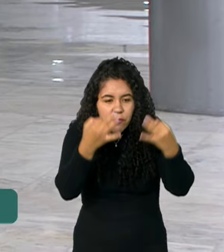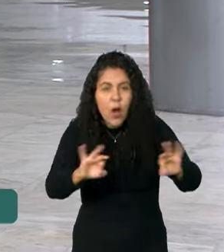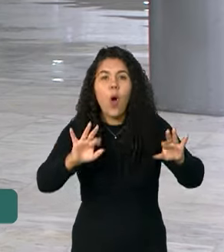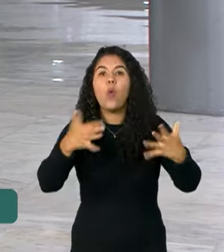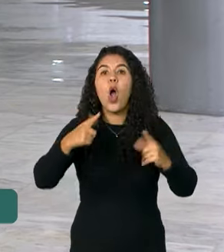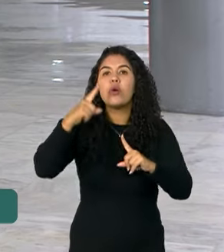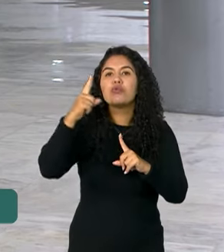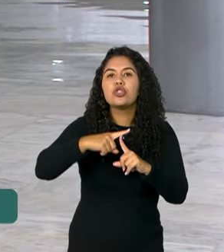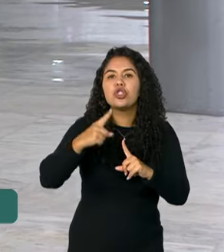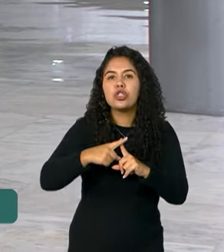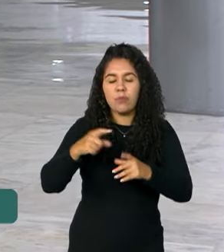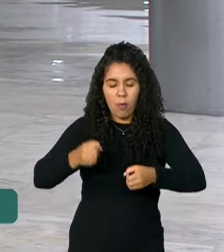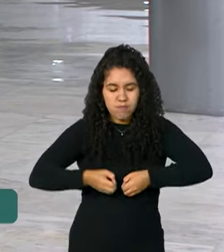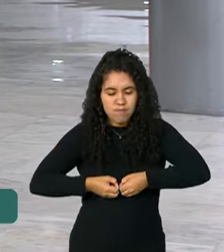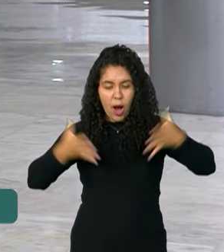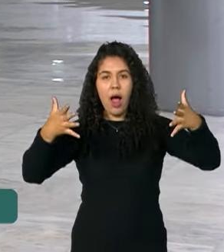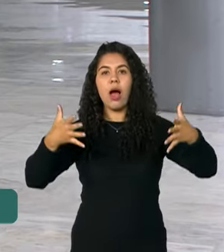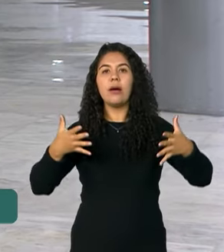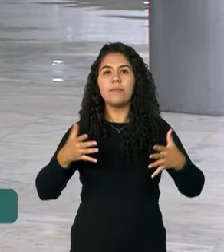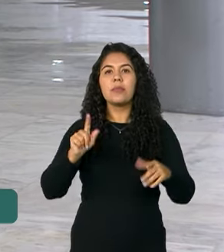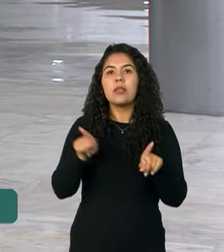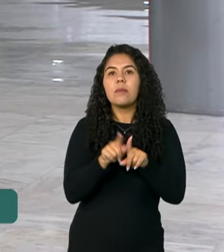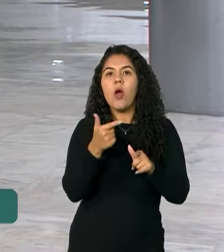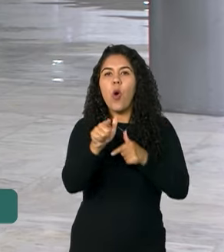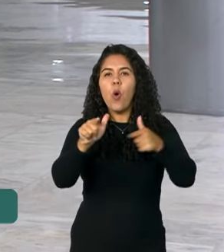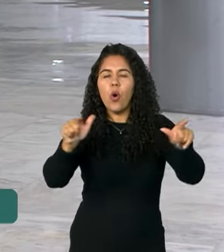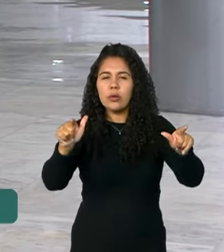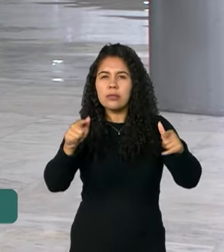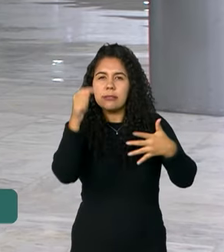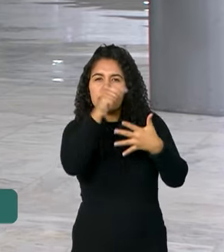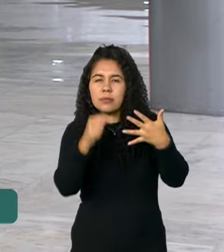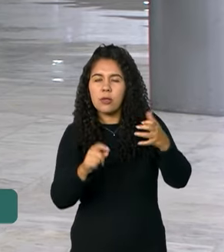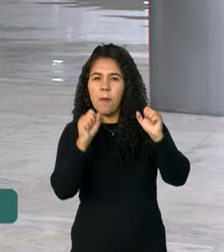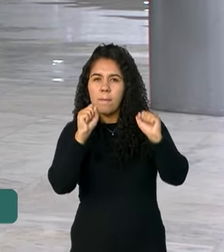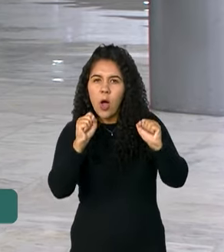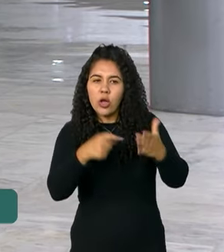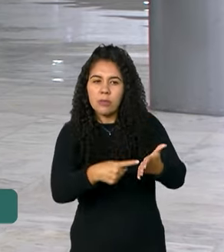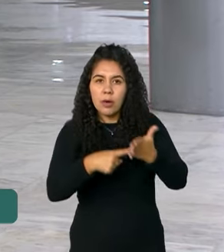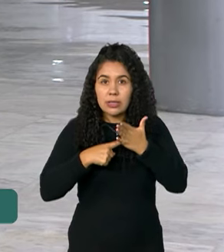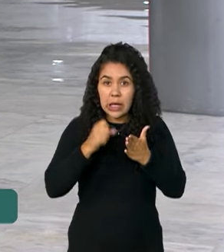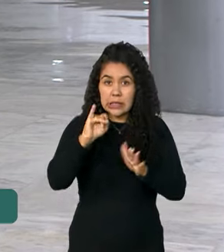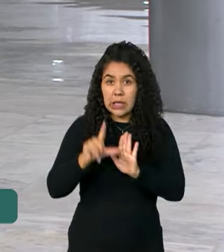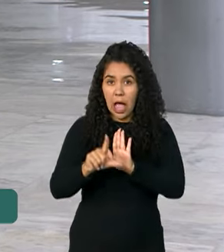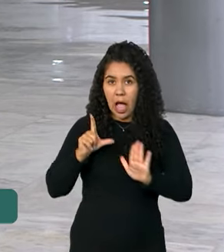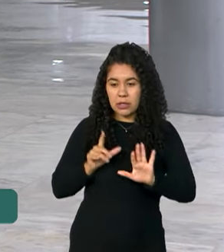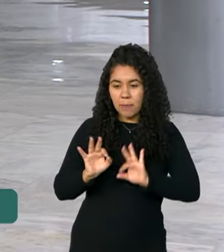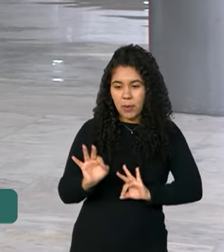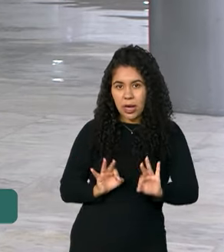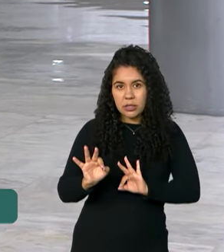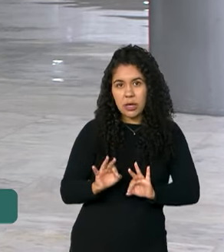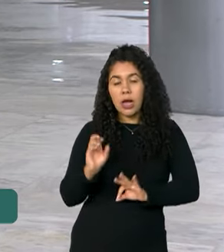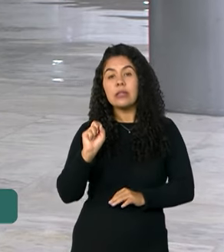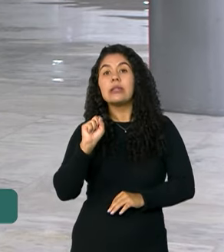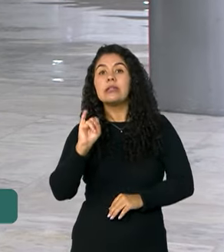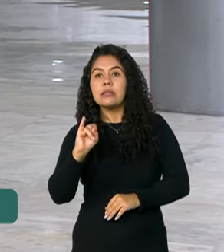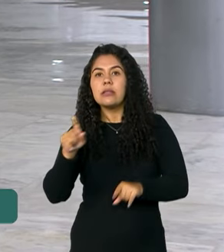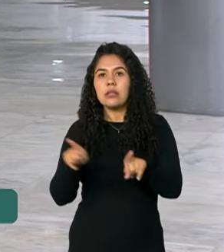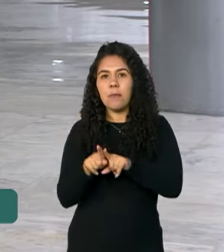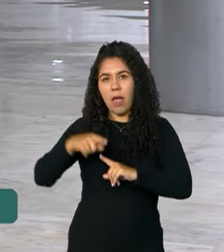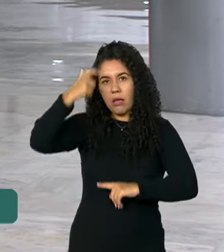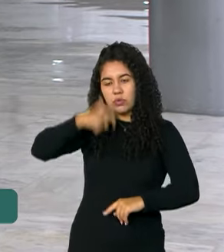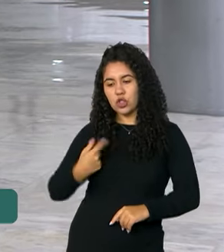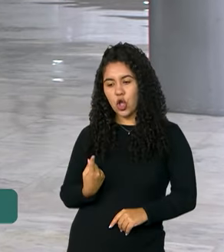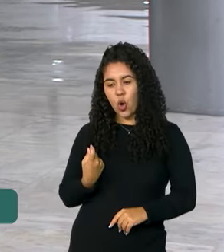explosivo, a possível origem e outras evidências que possam indicar se a ação foi planejada e se a participação foi individual